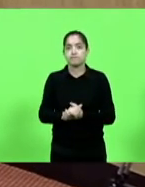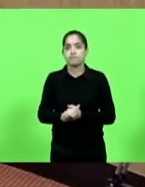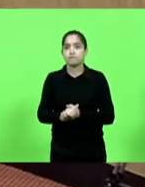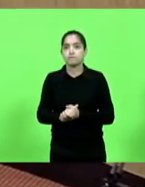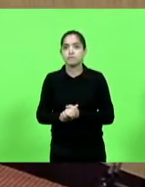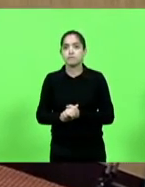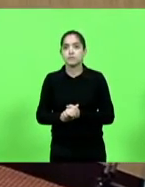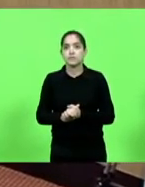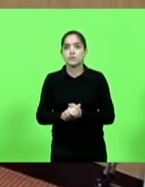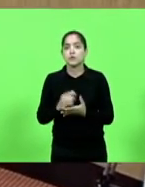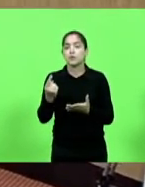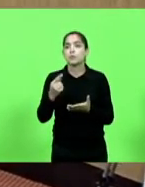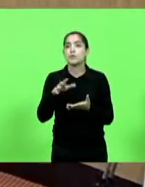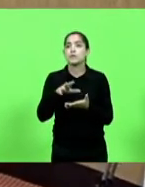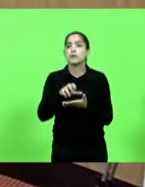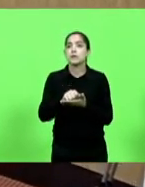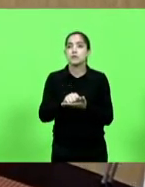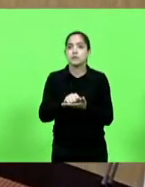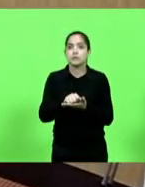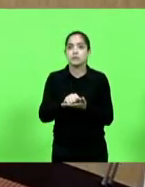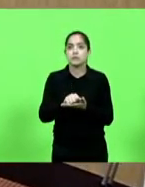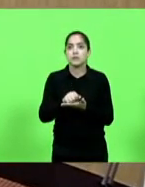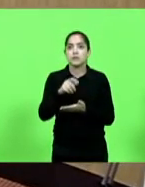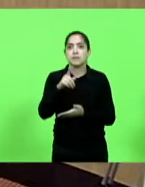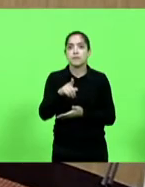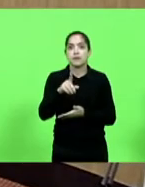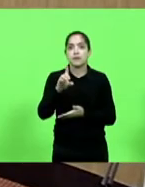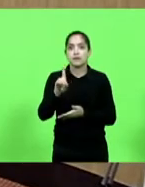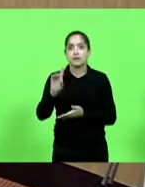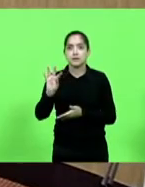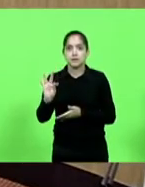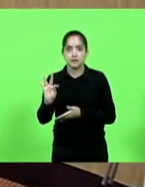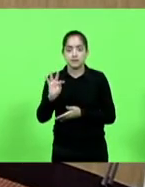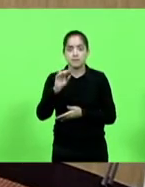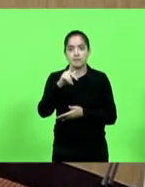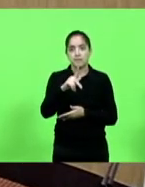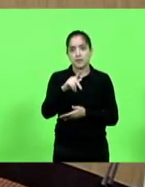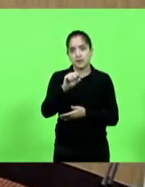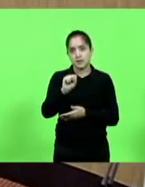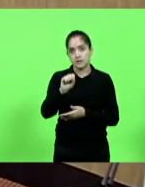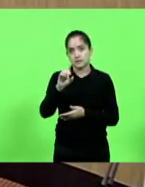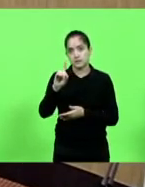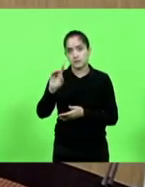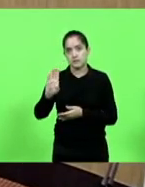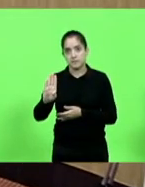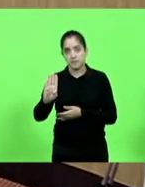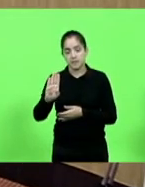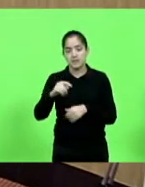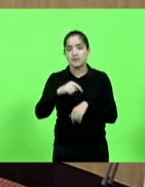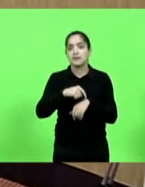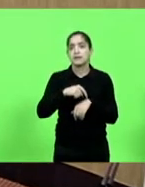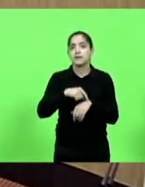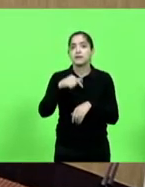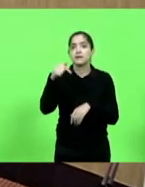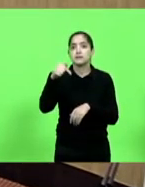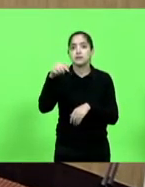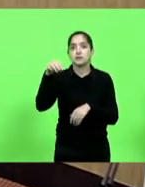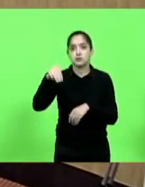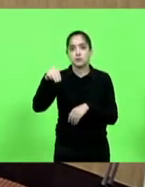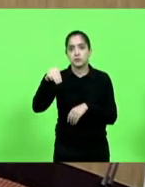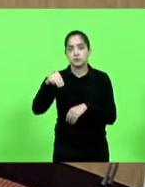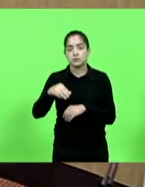E o primeiro bloco do dia é bloco PDT, PSDB e republicanos por 7 minutos e 30 segundos.